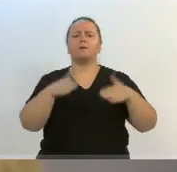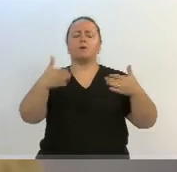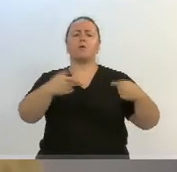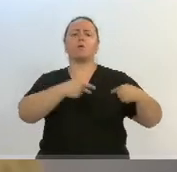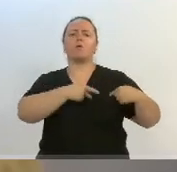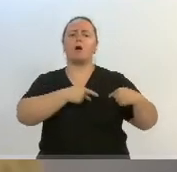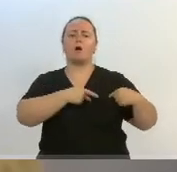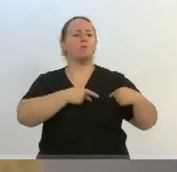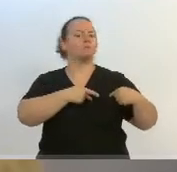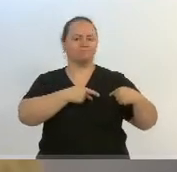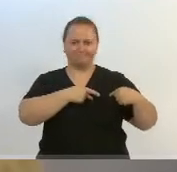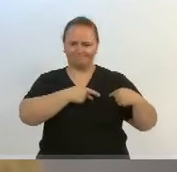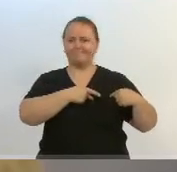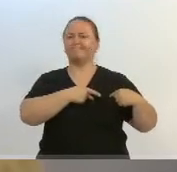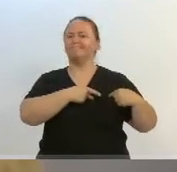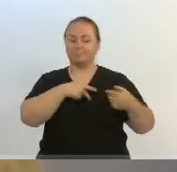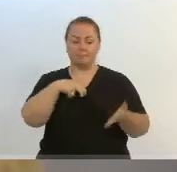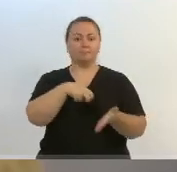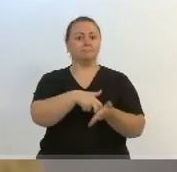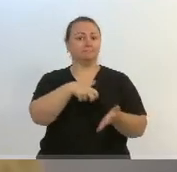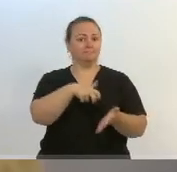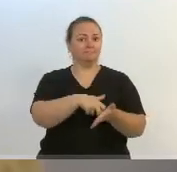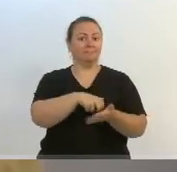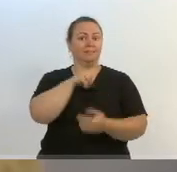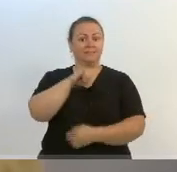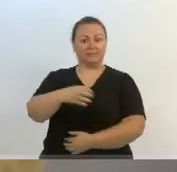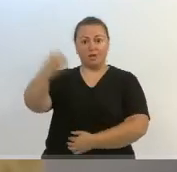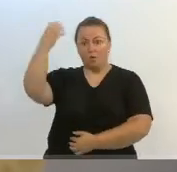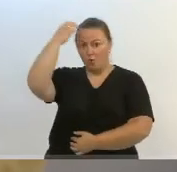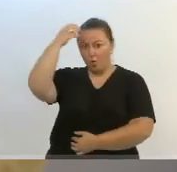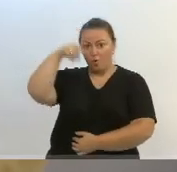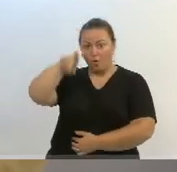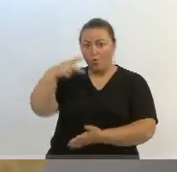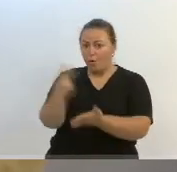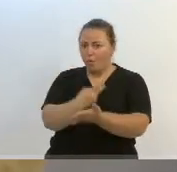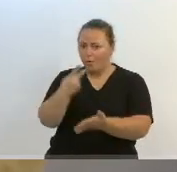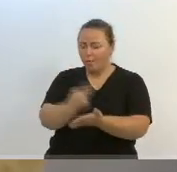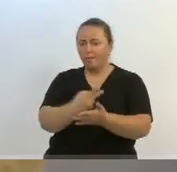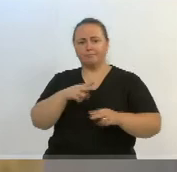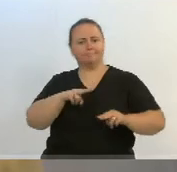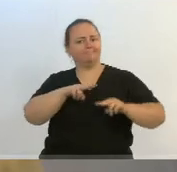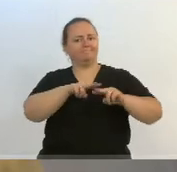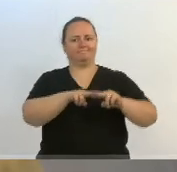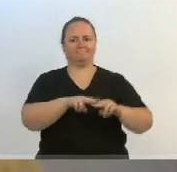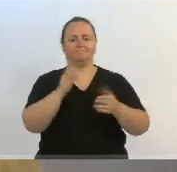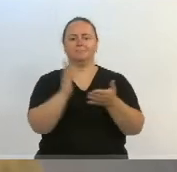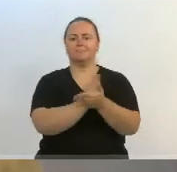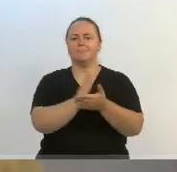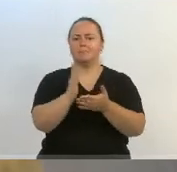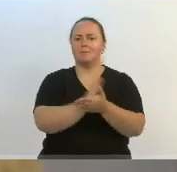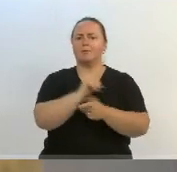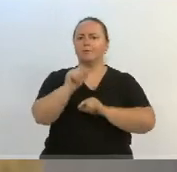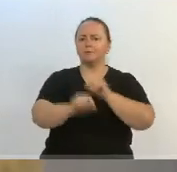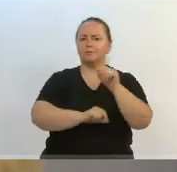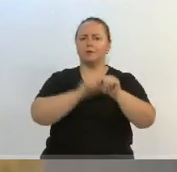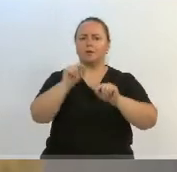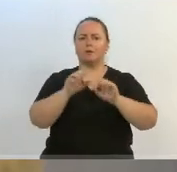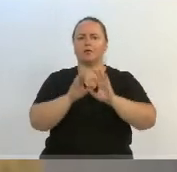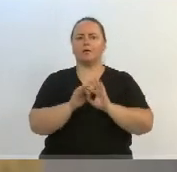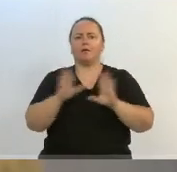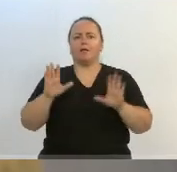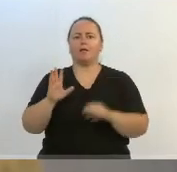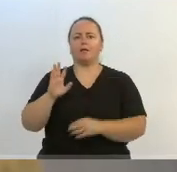responsabilizados pelos seus atos. Muitos deles hoje ainda lançam mão do foro